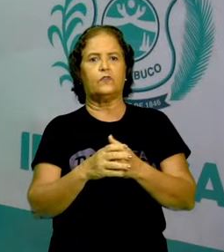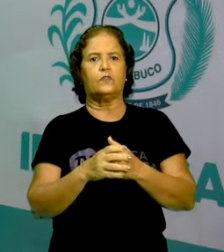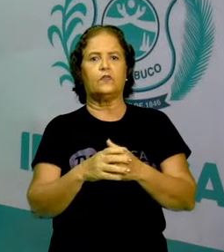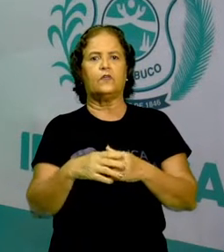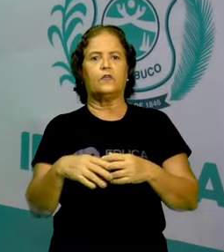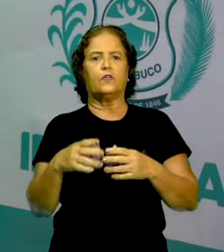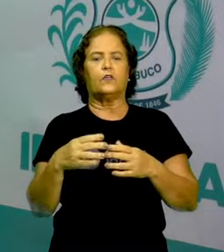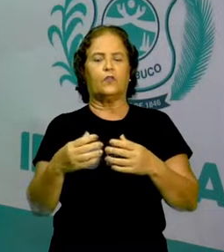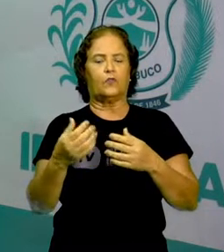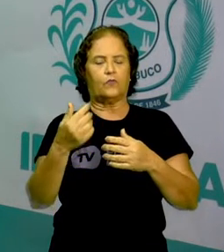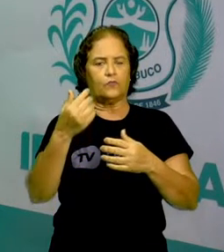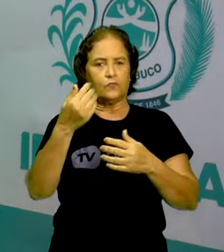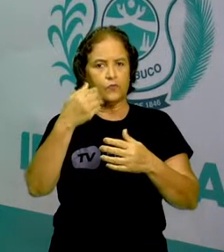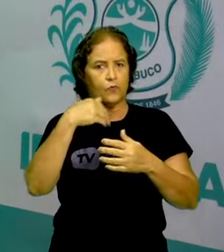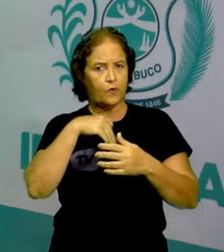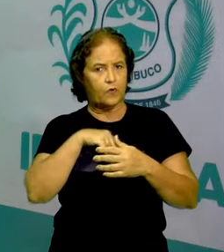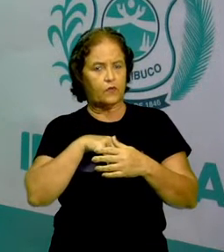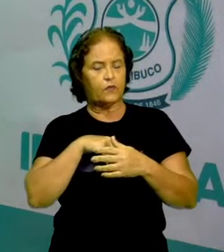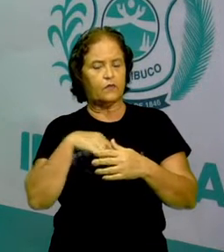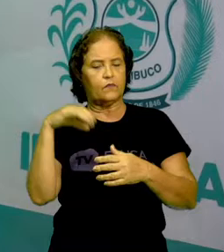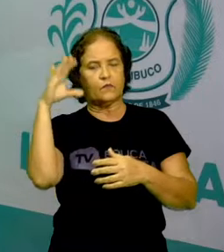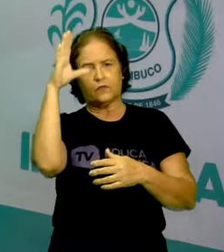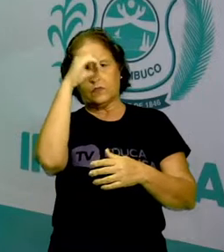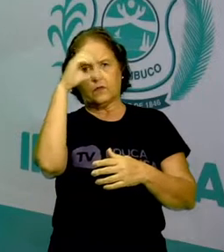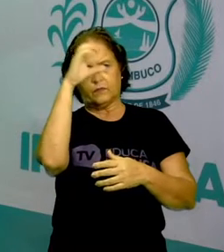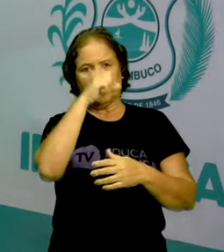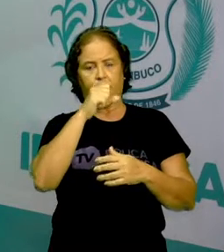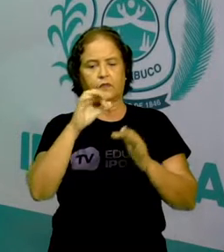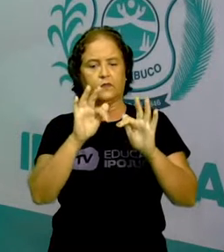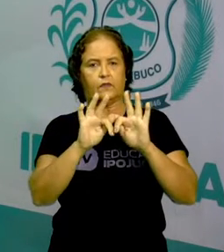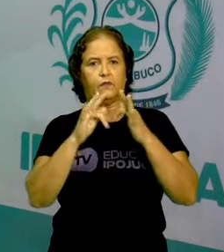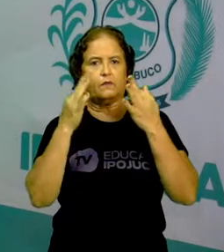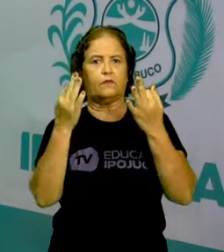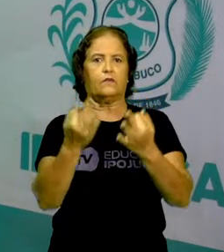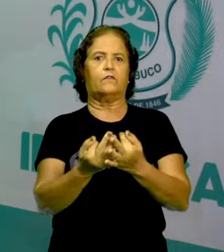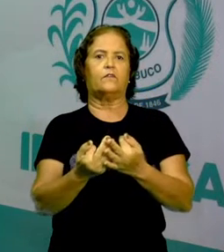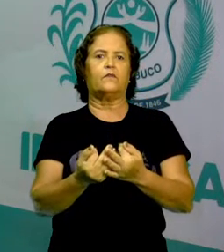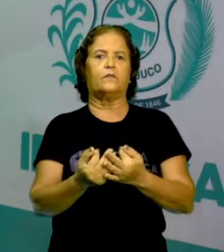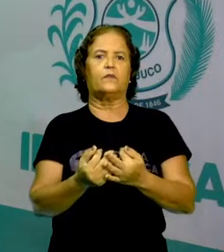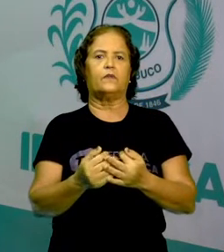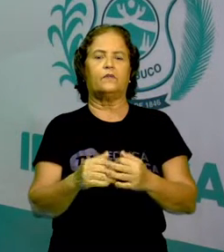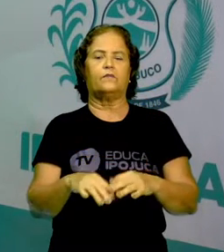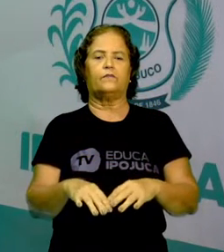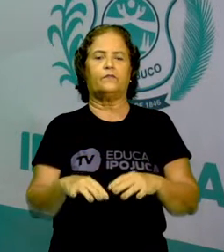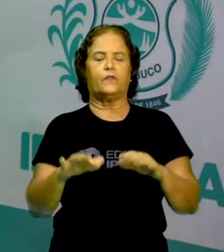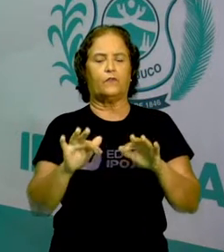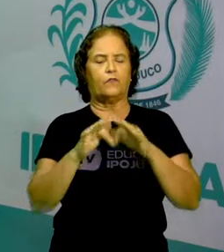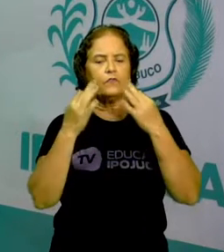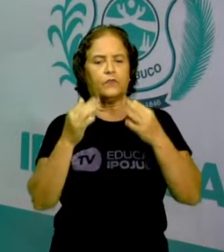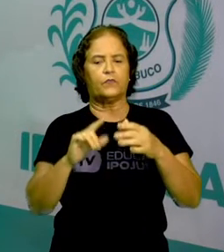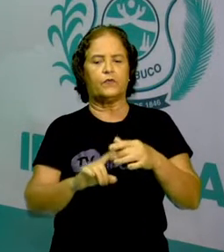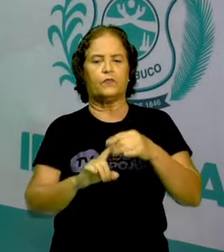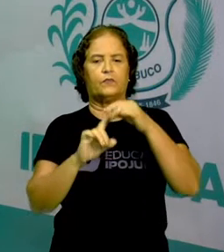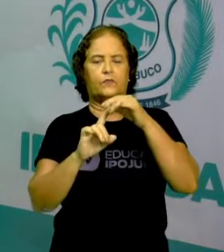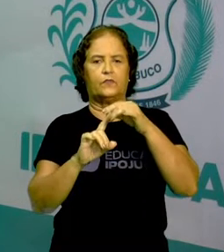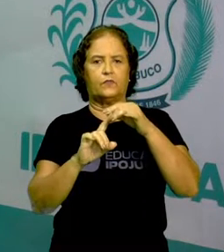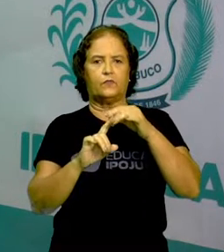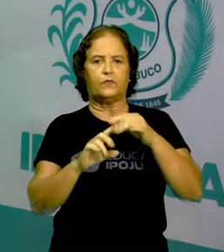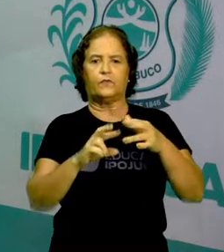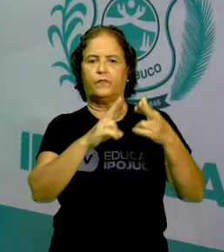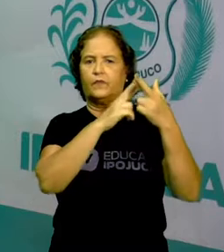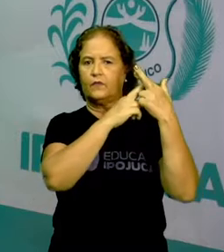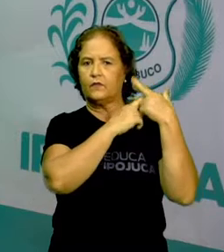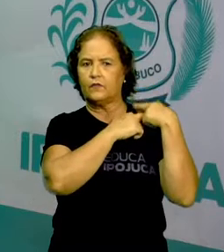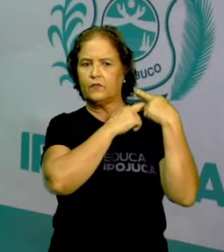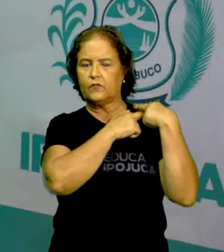que aprende na família. Então vamos conhecer. Família é a principal instituição, como a gente já tinha falado, responsável pela